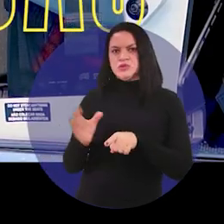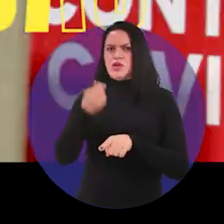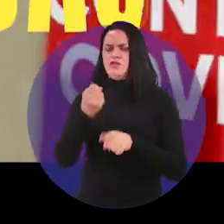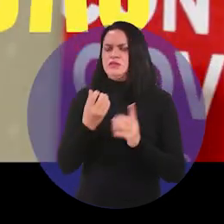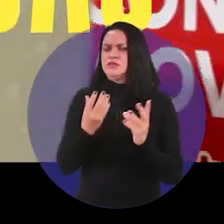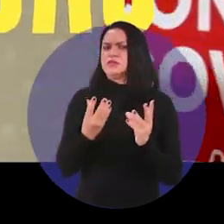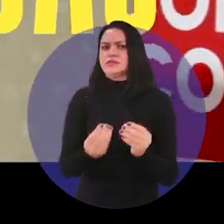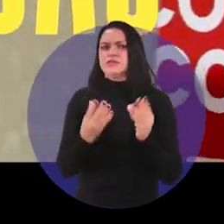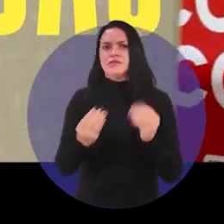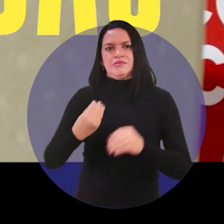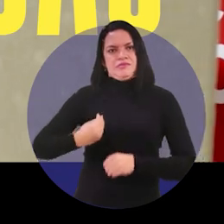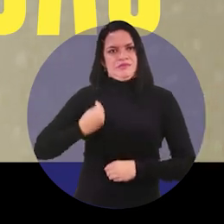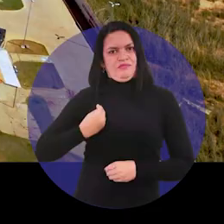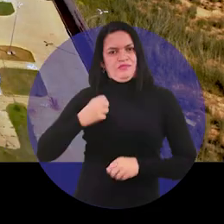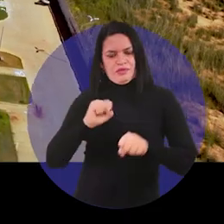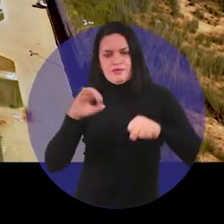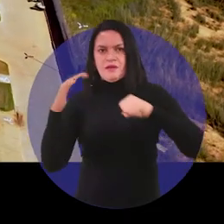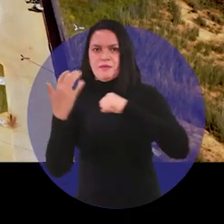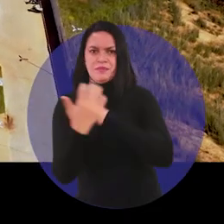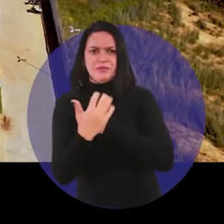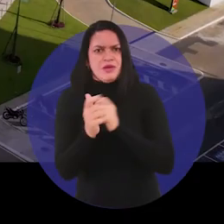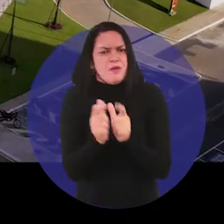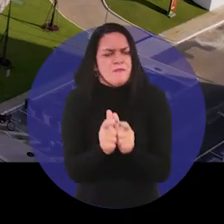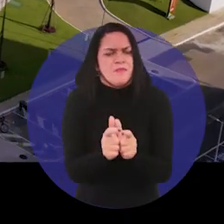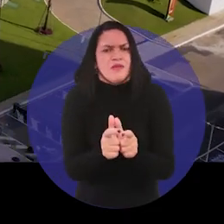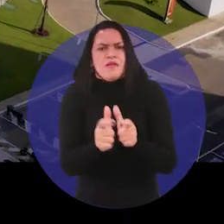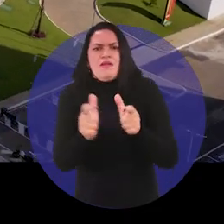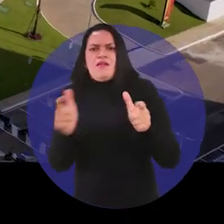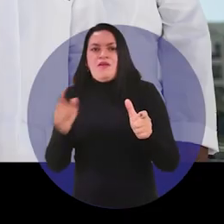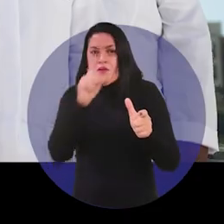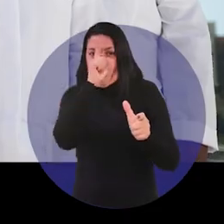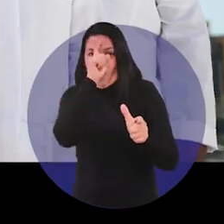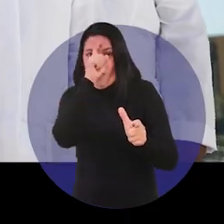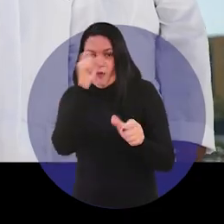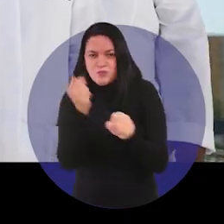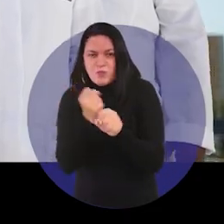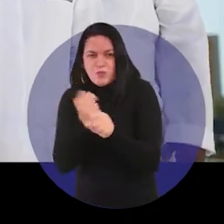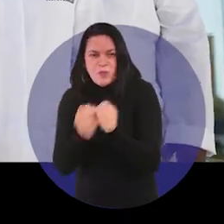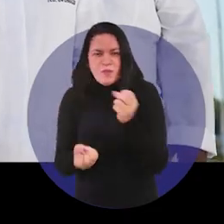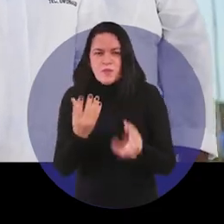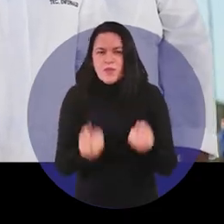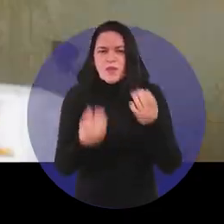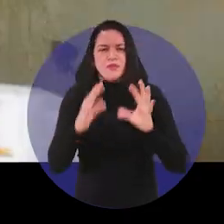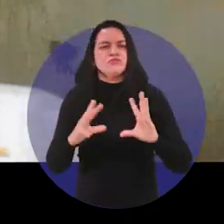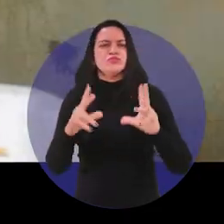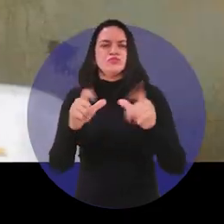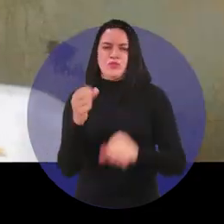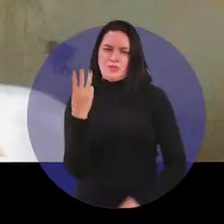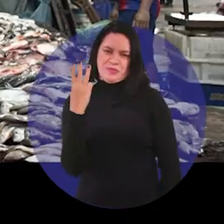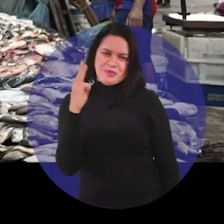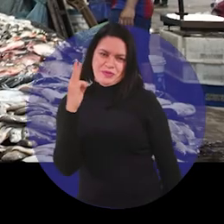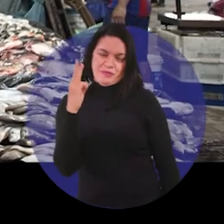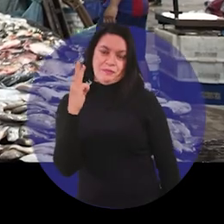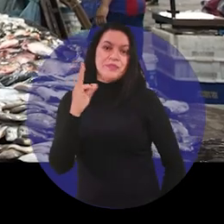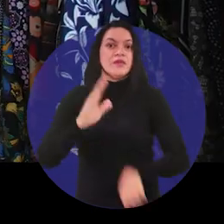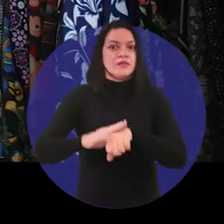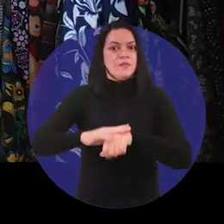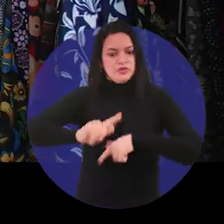salvando tantas vidas na pandemia. E ampliando a rede de hospitais por todo o Estado. Na geração